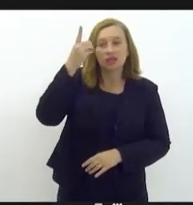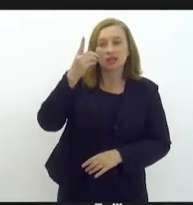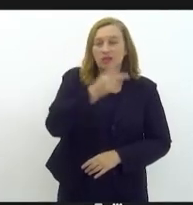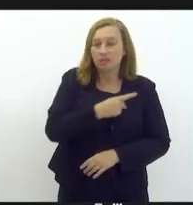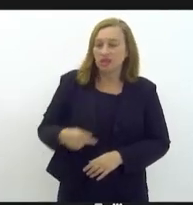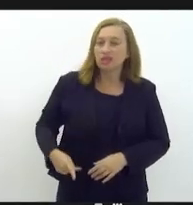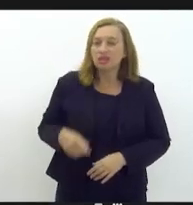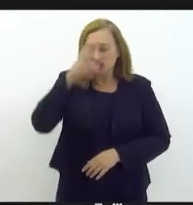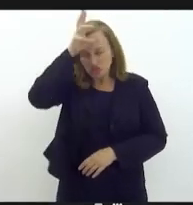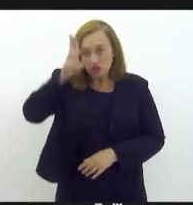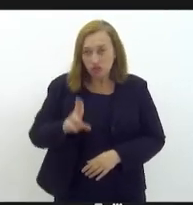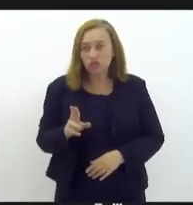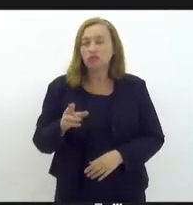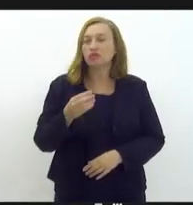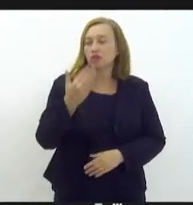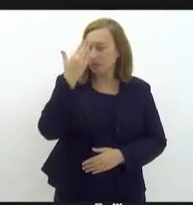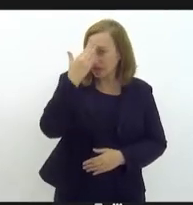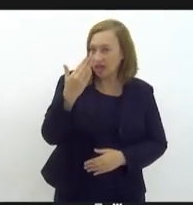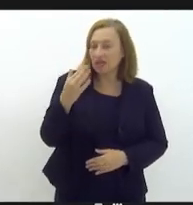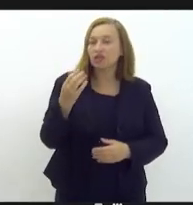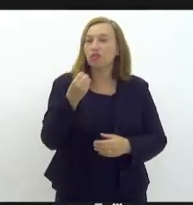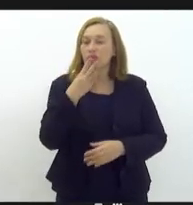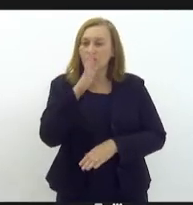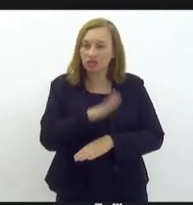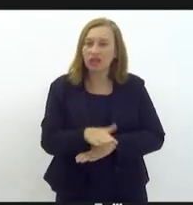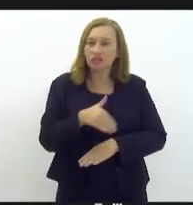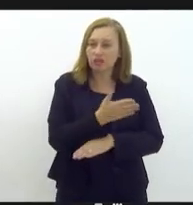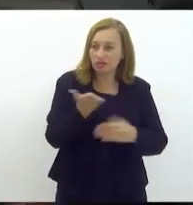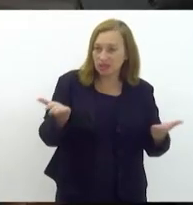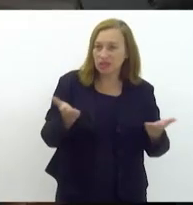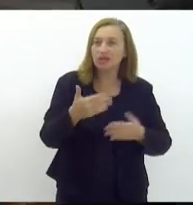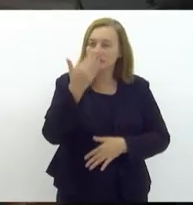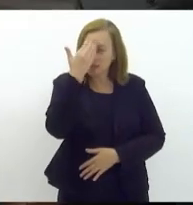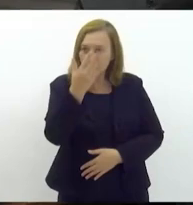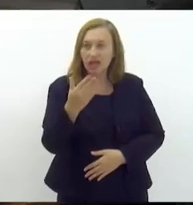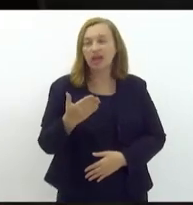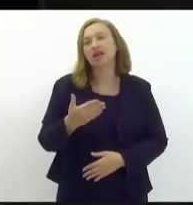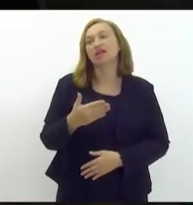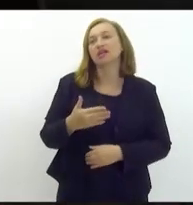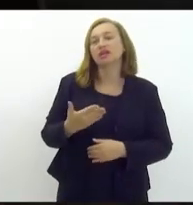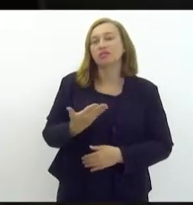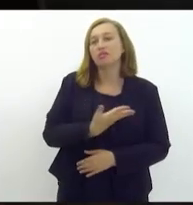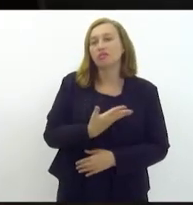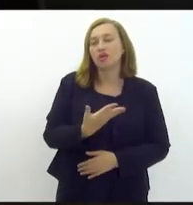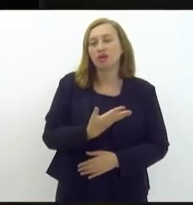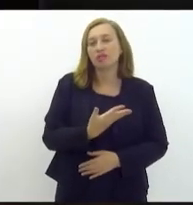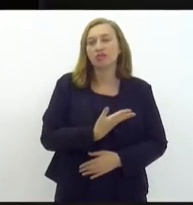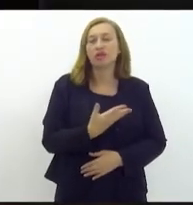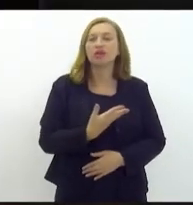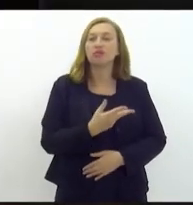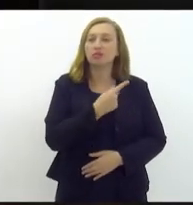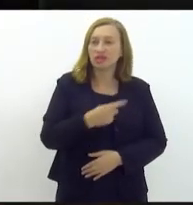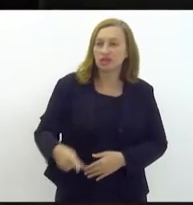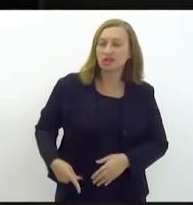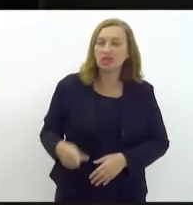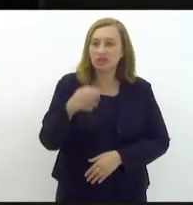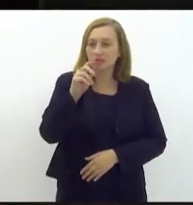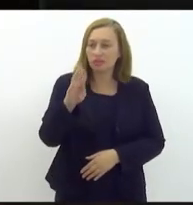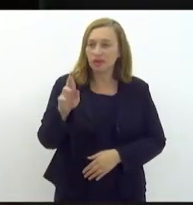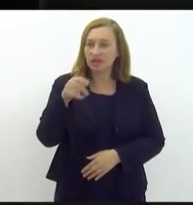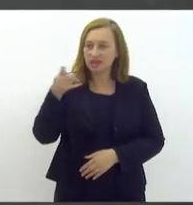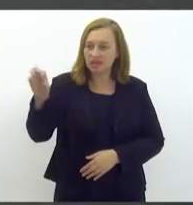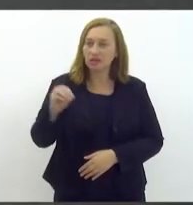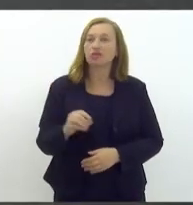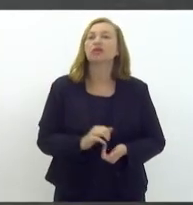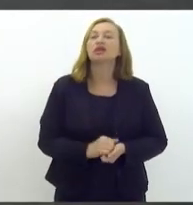Tia Ju, tá bom? Muito obrigado e uma boa tarde aí para todos. Obrigada, meu querido presidente. Brasão, deputado Flávio Serafini.